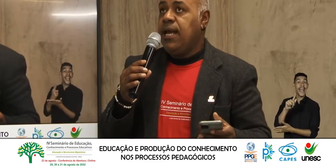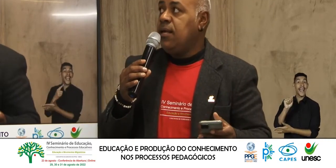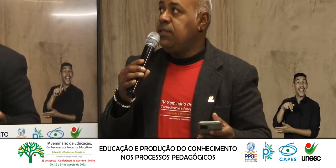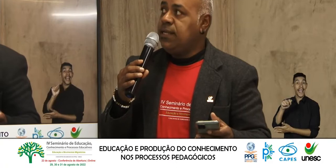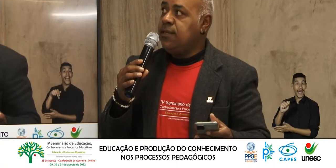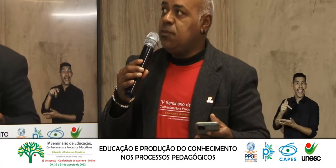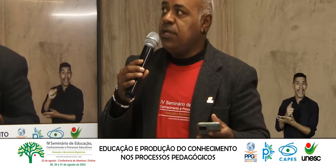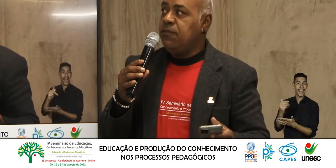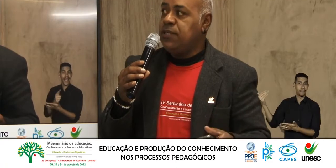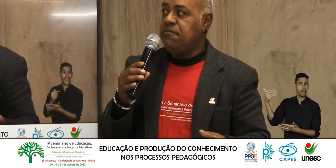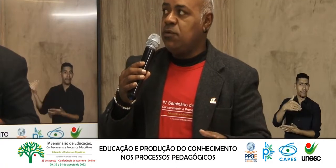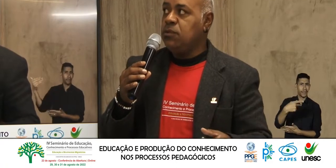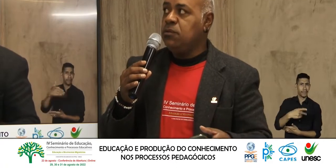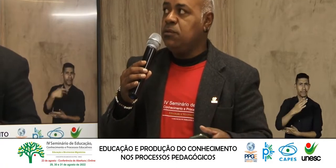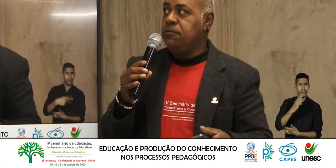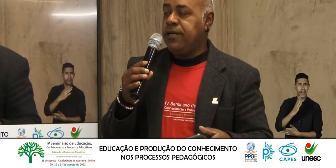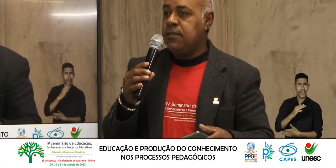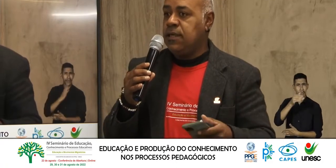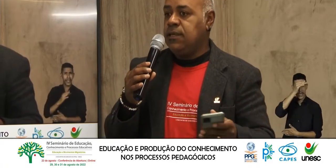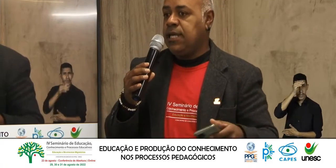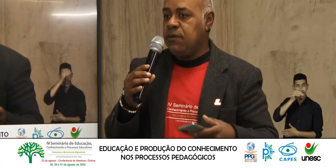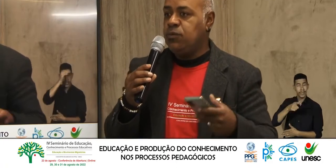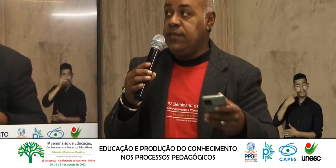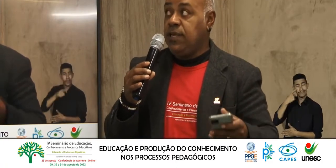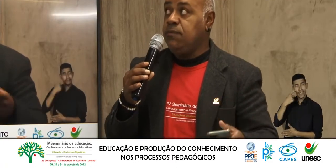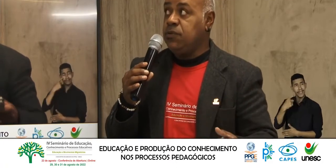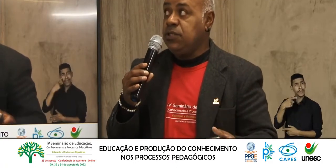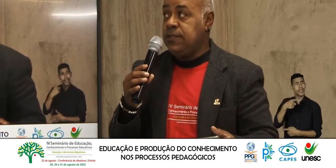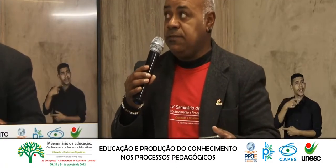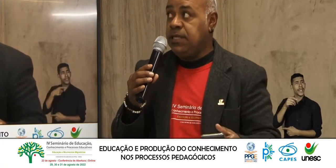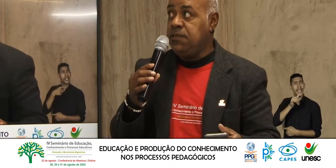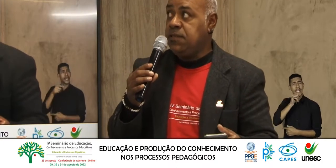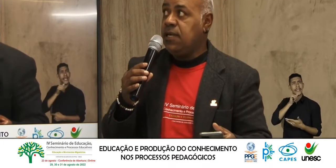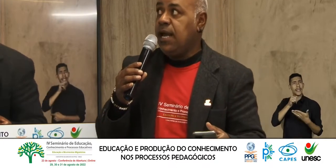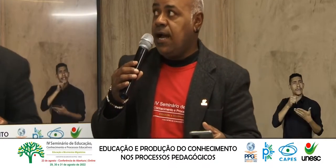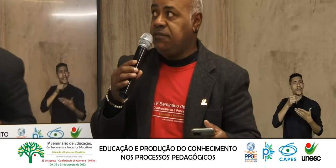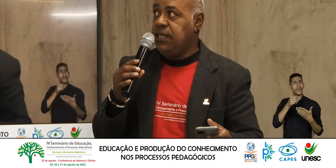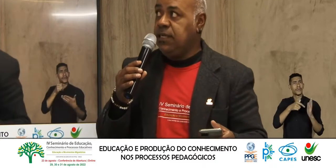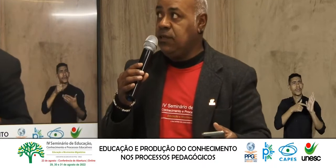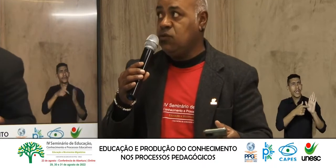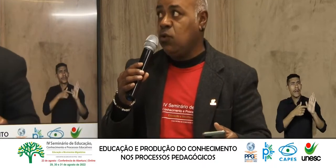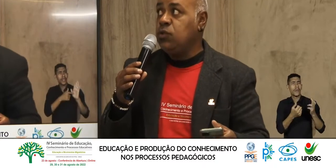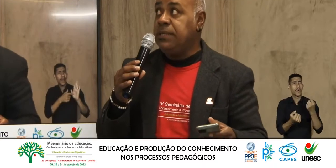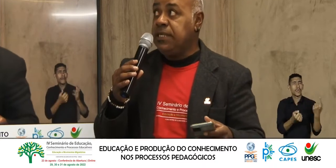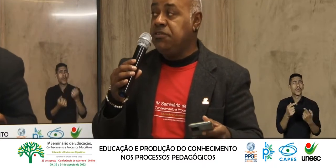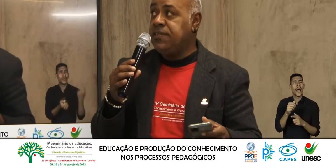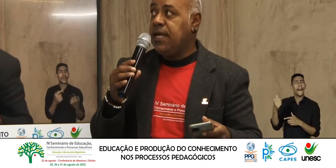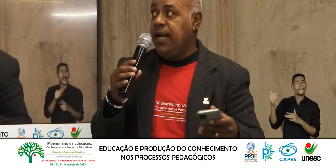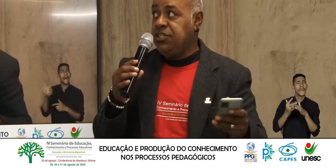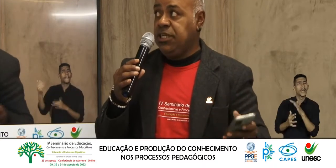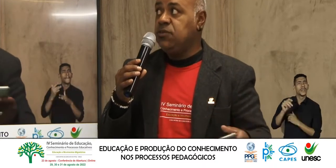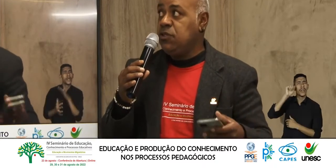E aí é interessante Porque você Quando Fez Dava alguns Exemplos Desses imigrantes Africanos Ou os